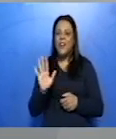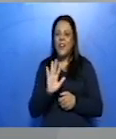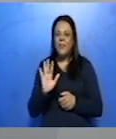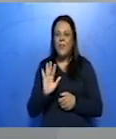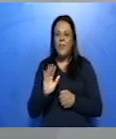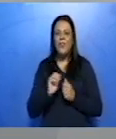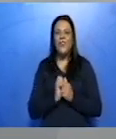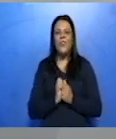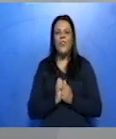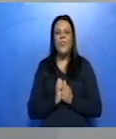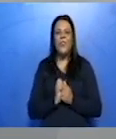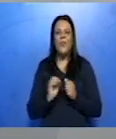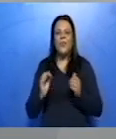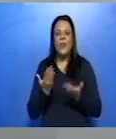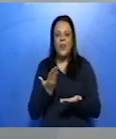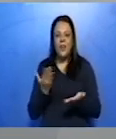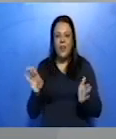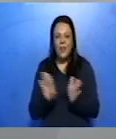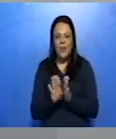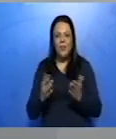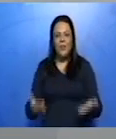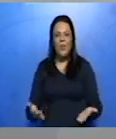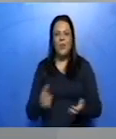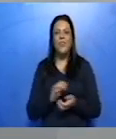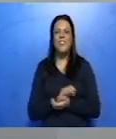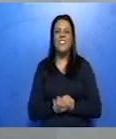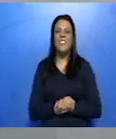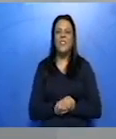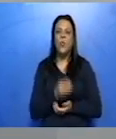se cuidem e até uma próxima videoaula nossa. Um grande beijo.